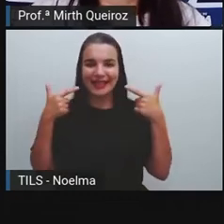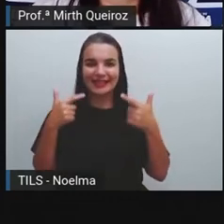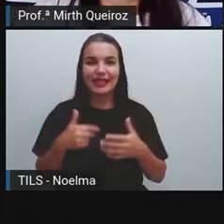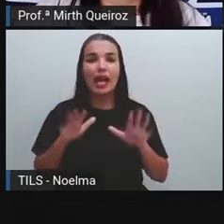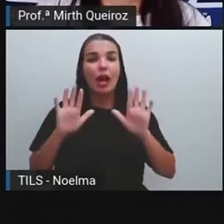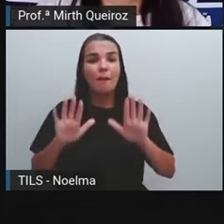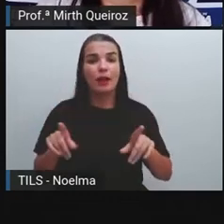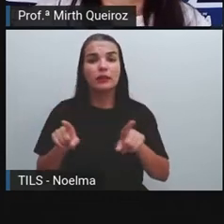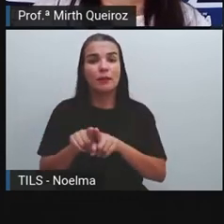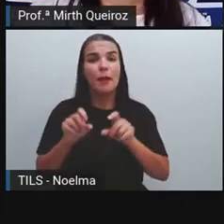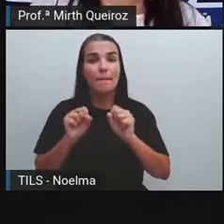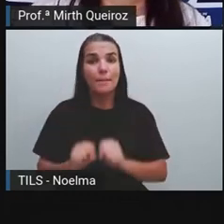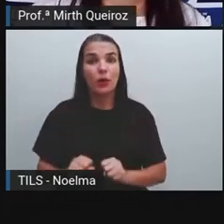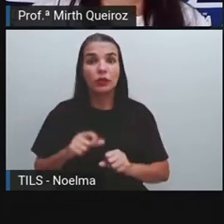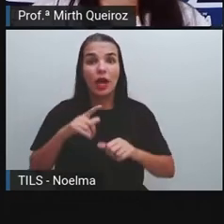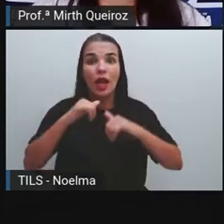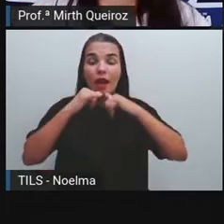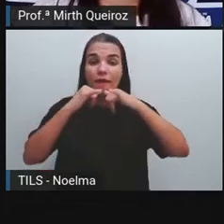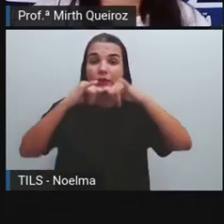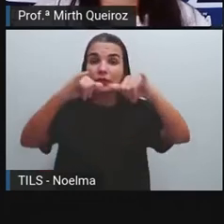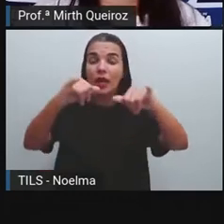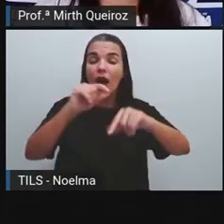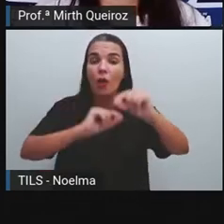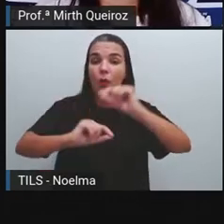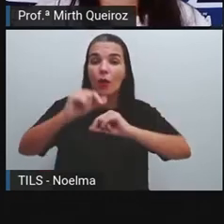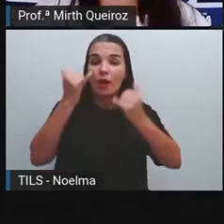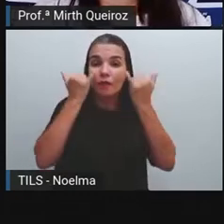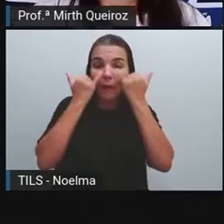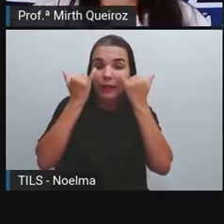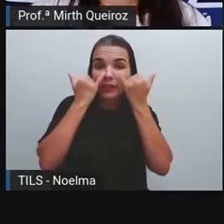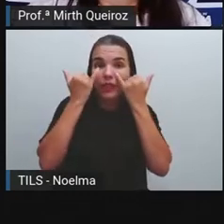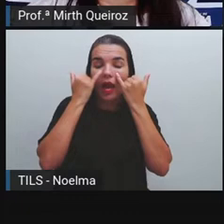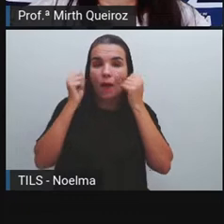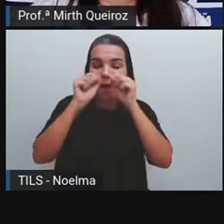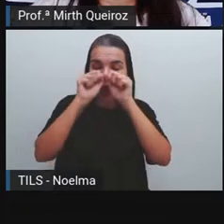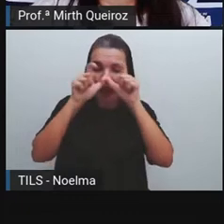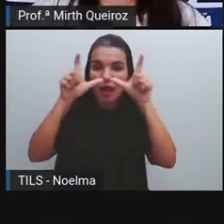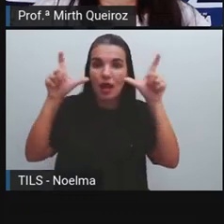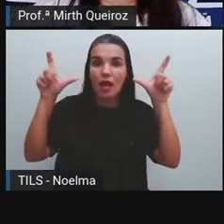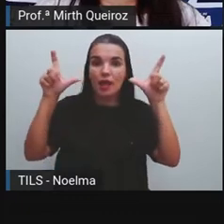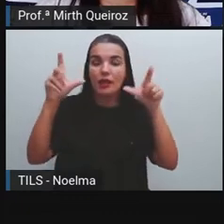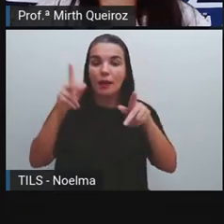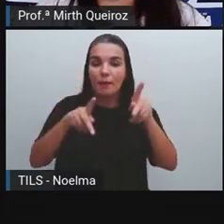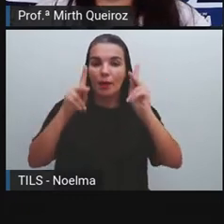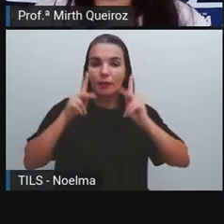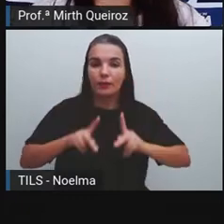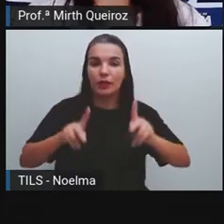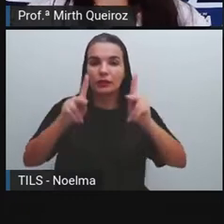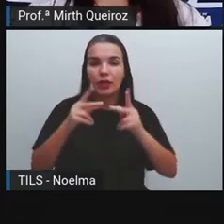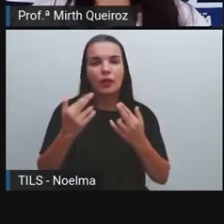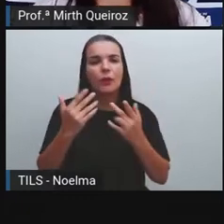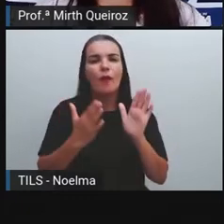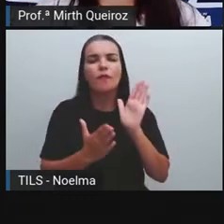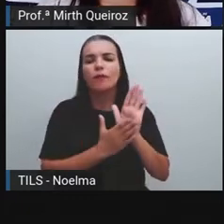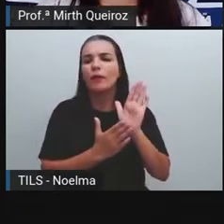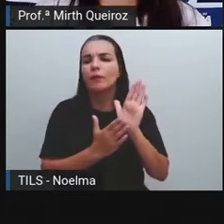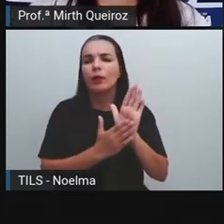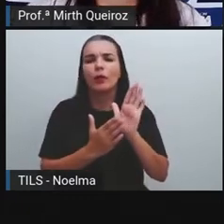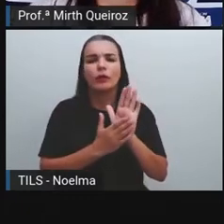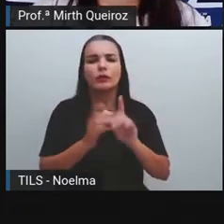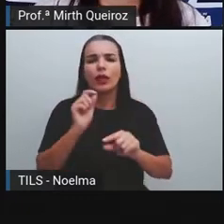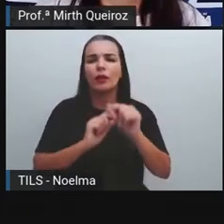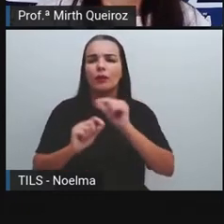também podem transmitir uma informação, um alerta à população, como é o caso das famosas campanhas comunitárias